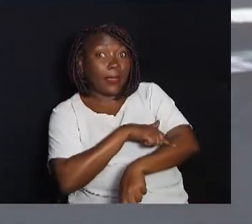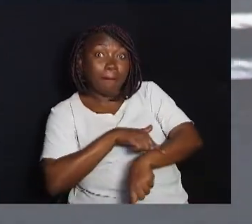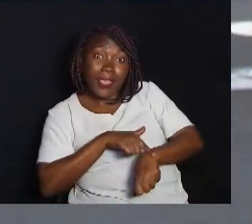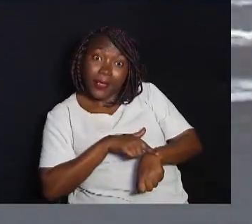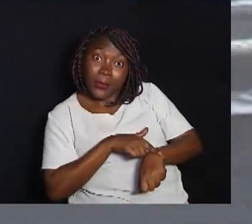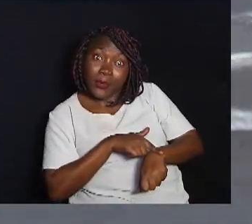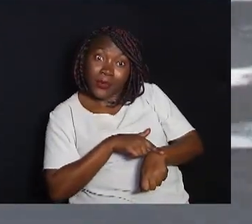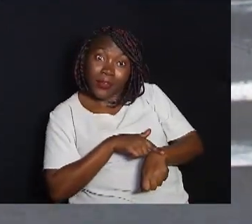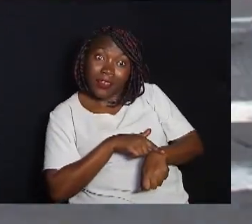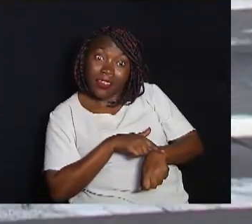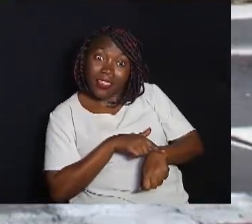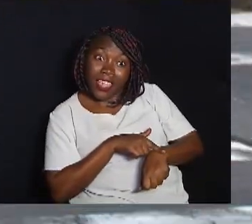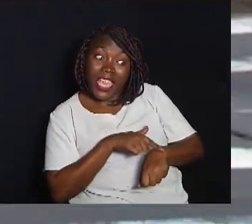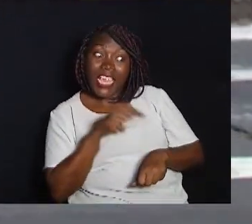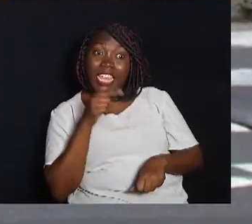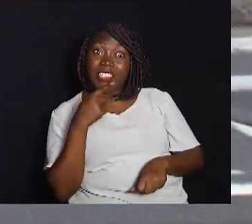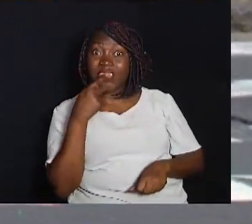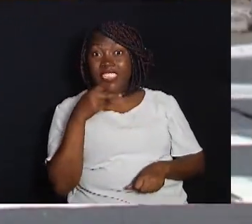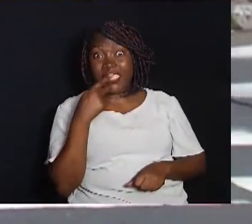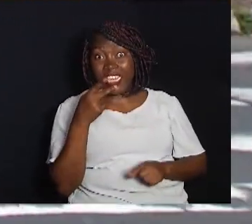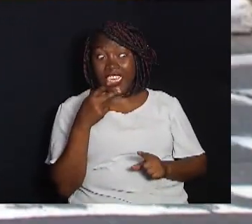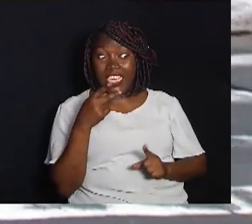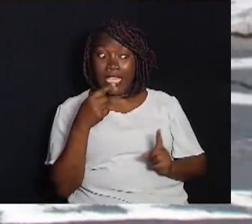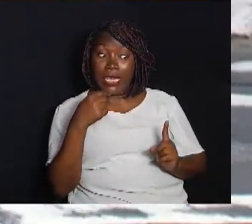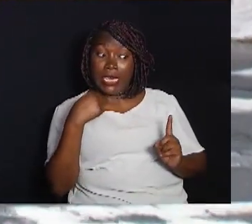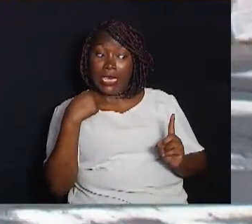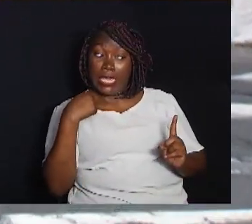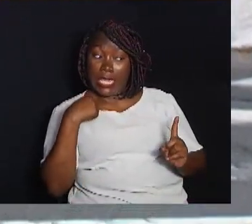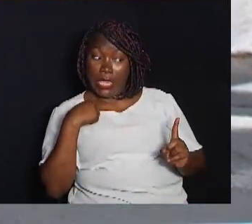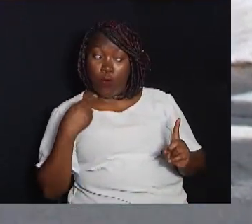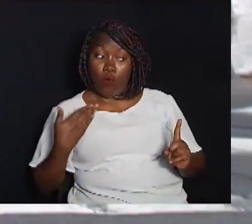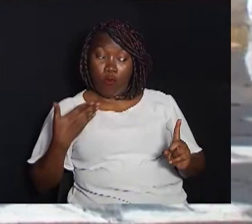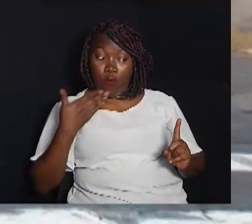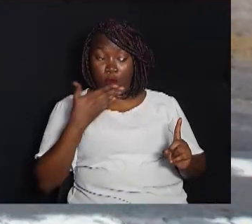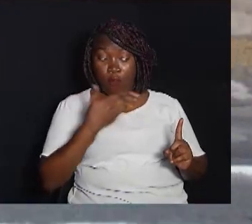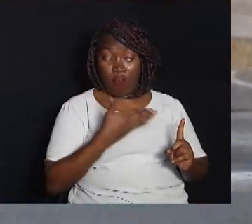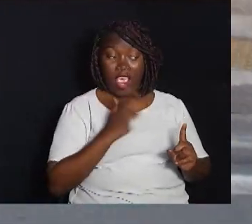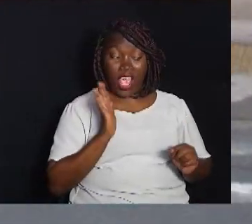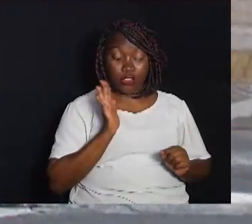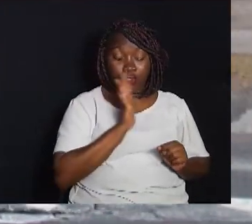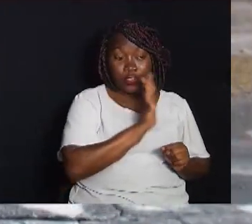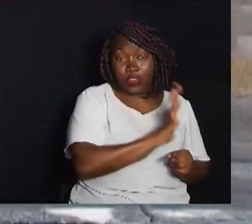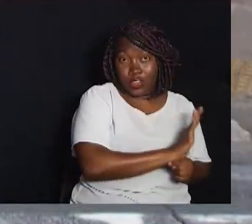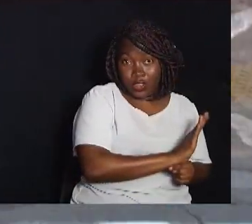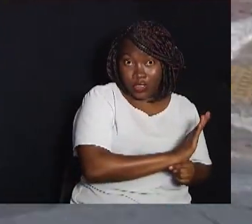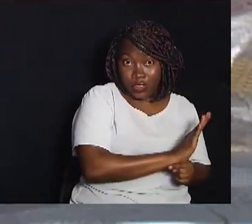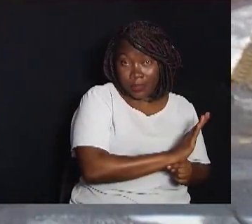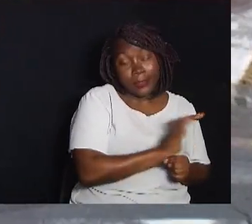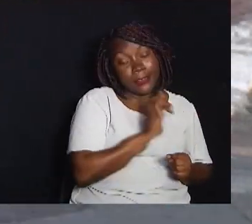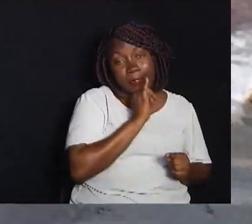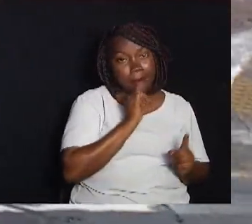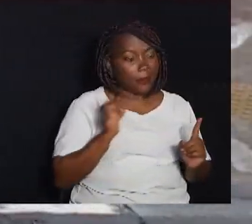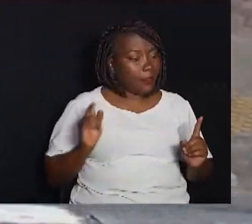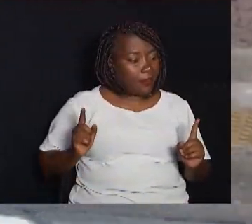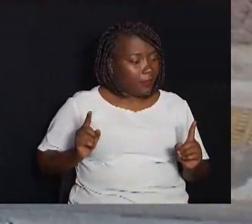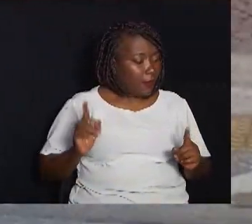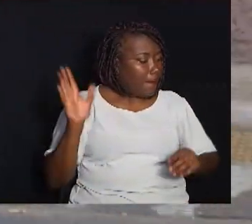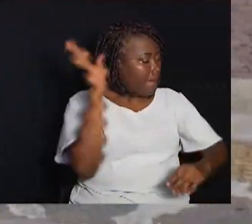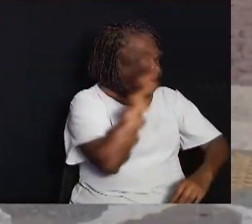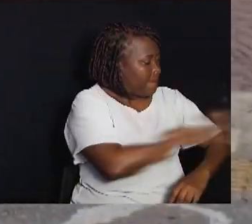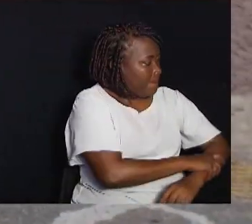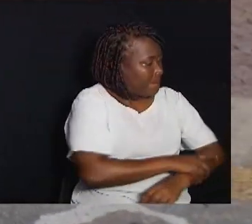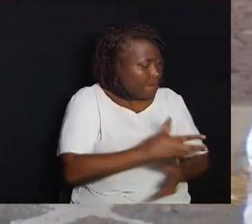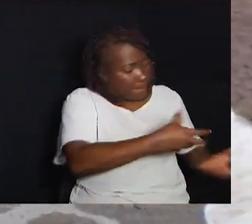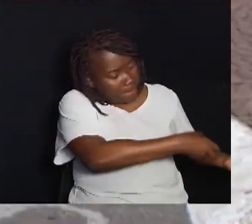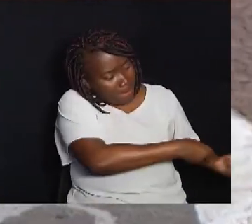é dizer que se eu vou tomar a iniciativa de ajudá-la é chegar e pegar no braço dessa